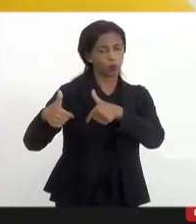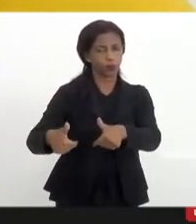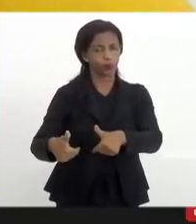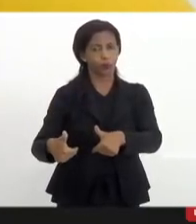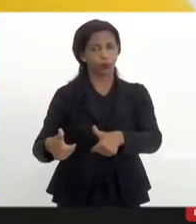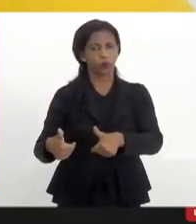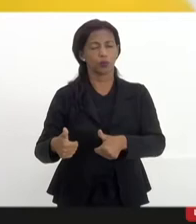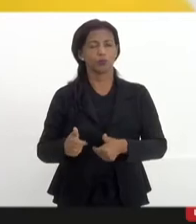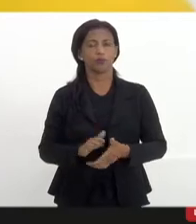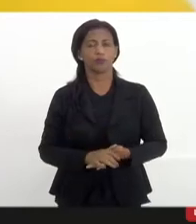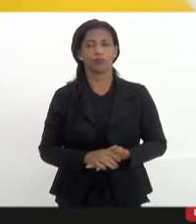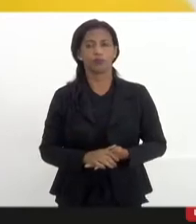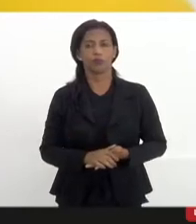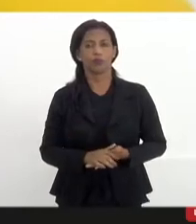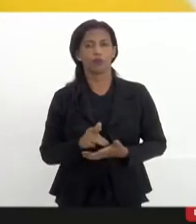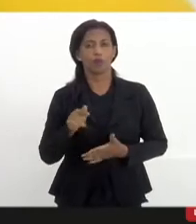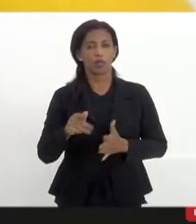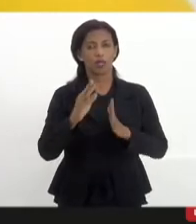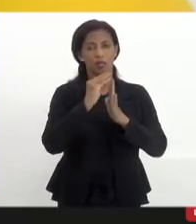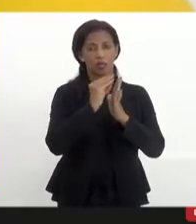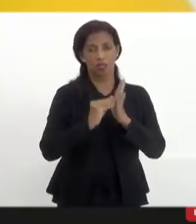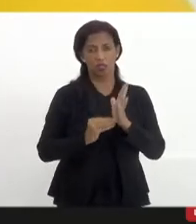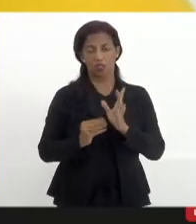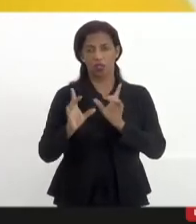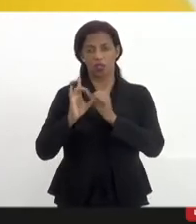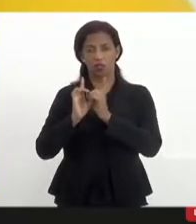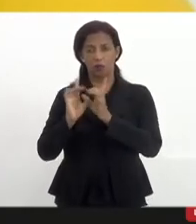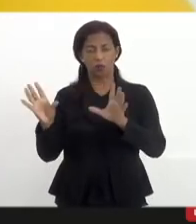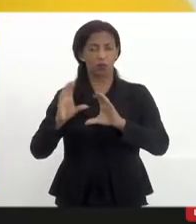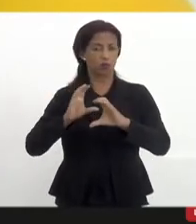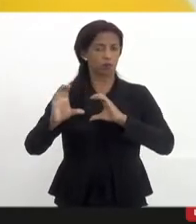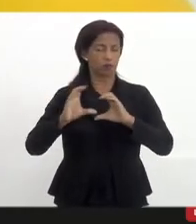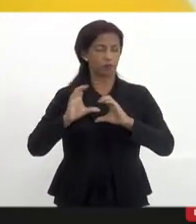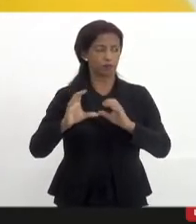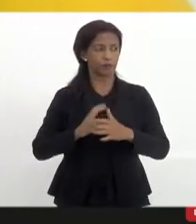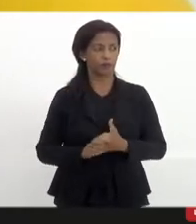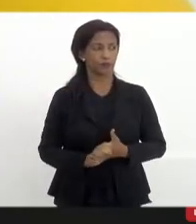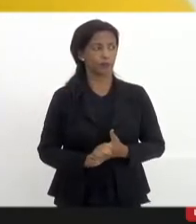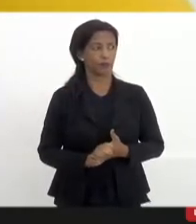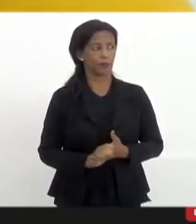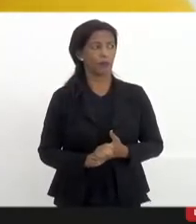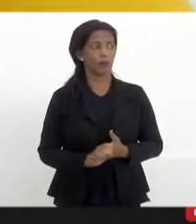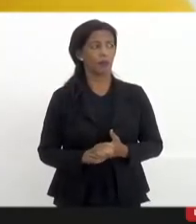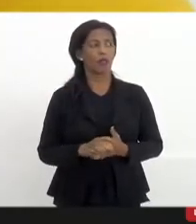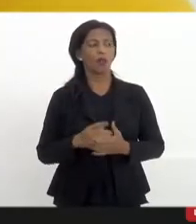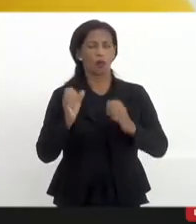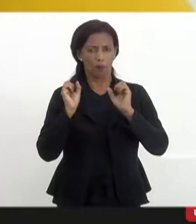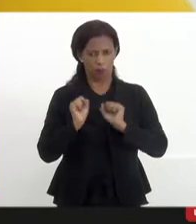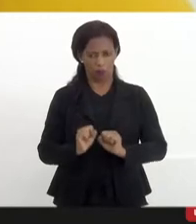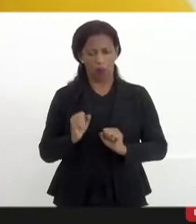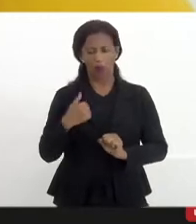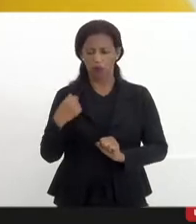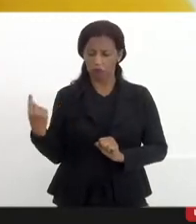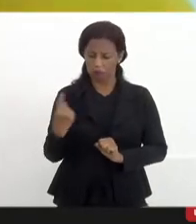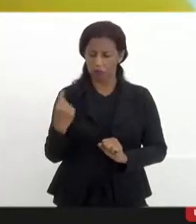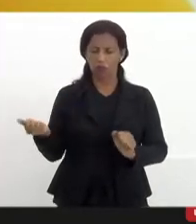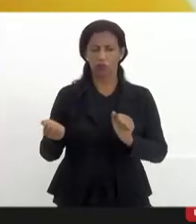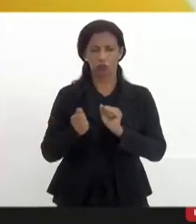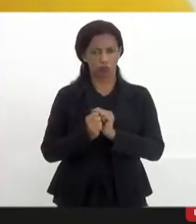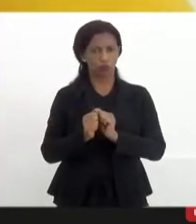sobre essa perspectiva dessa agenda da democratização da comunicação que contem com a gente também através